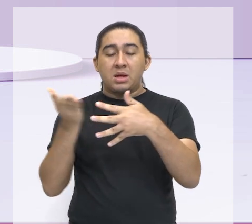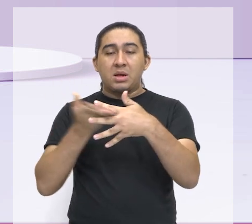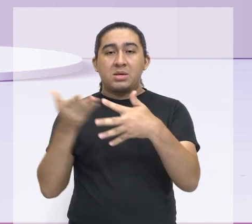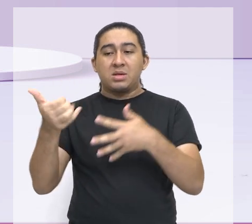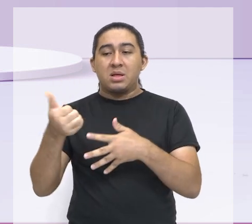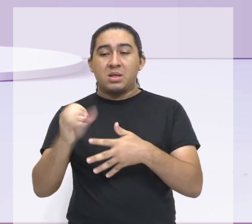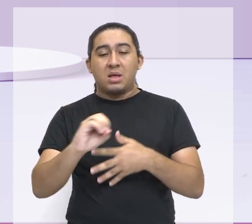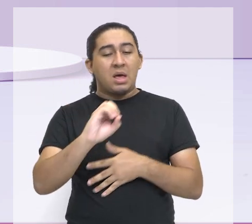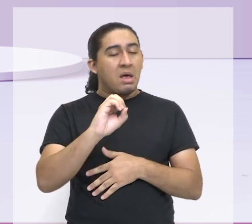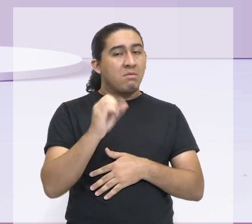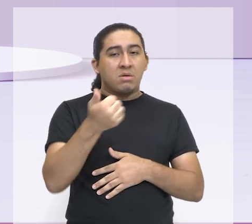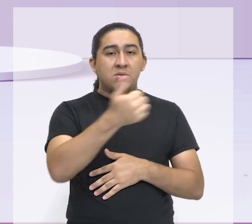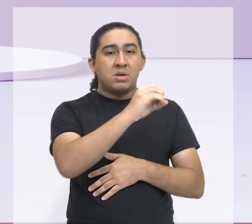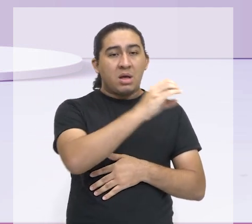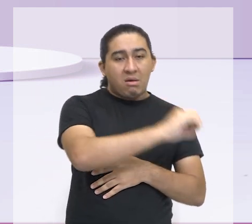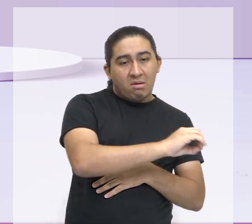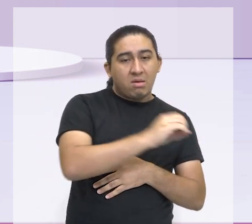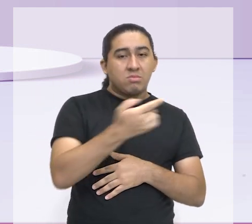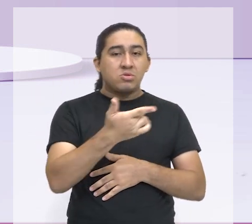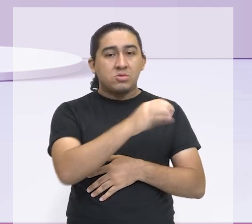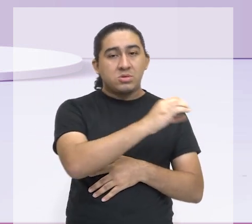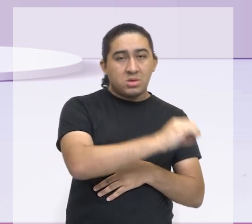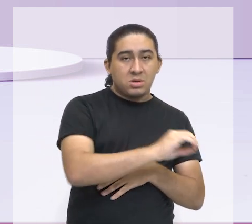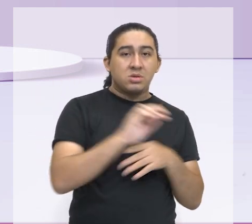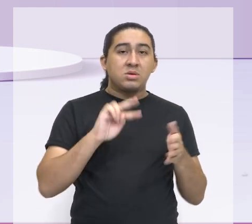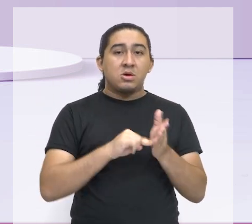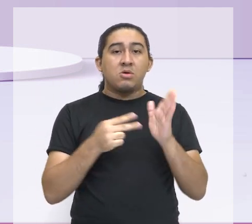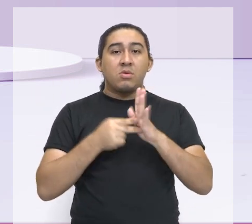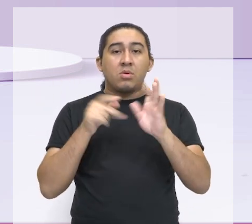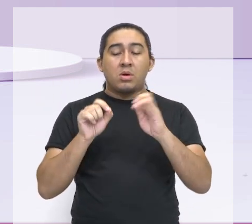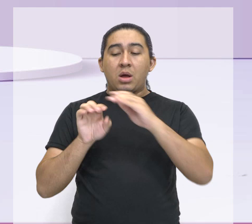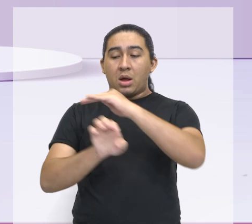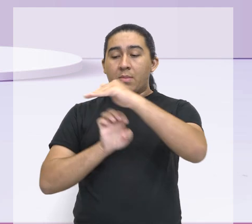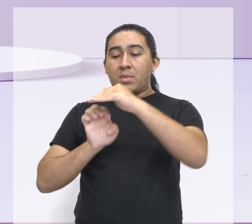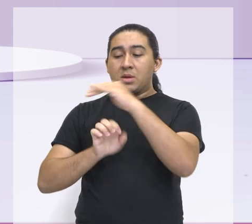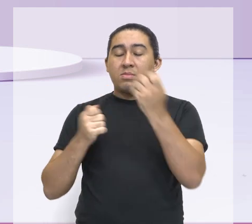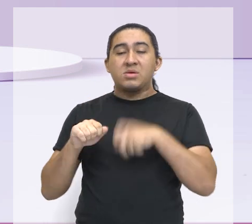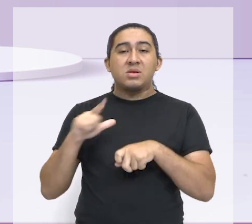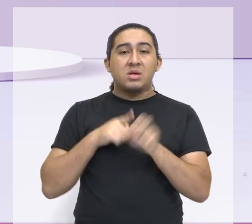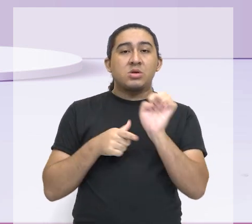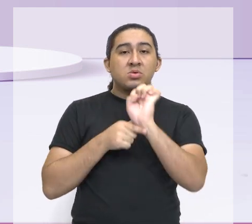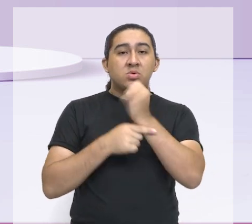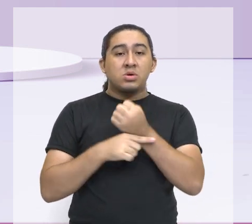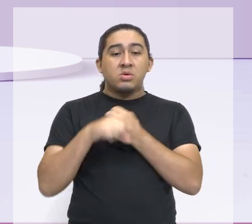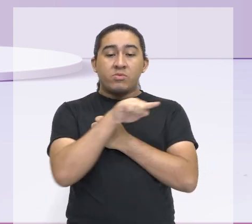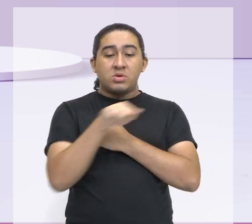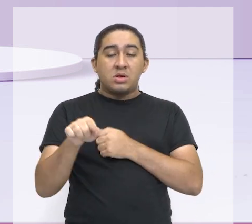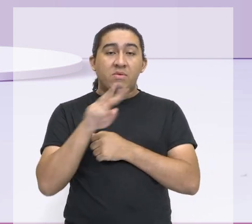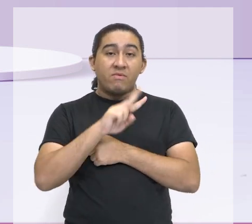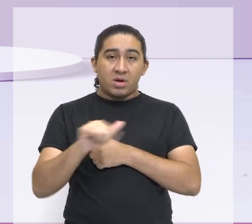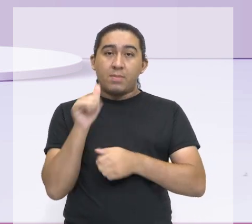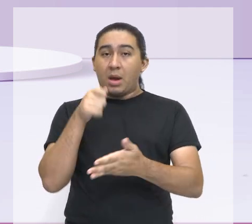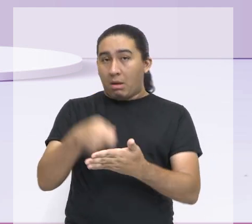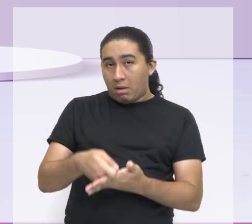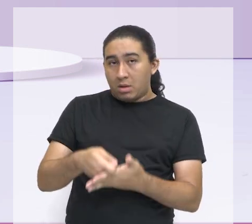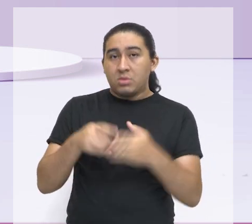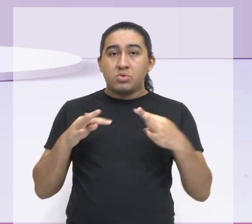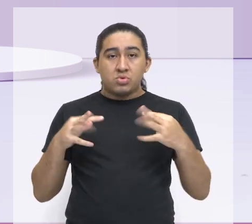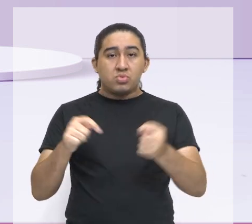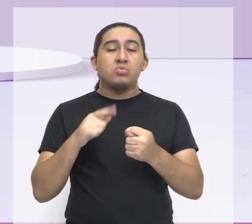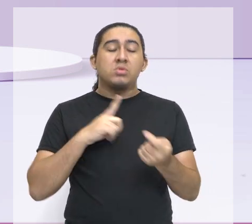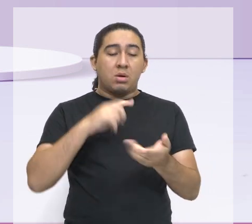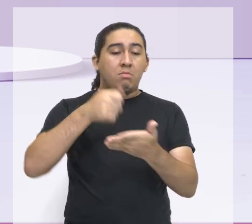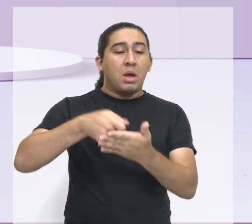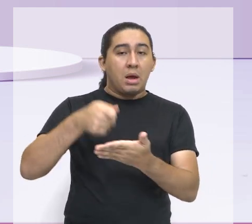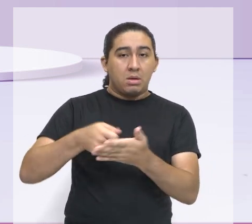vezes, aquela empresa, ela precisa ter garantia de que você vai estar seguro. Para ficar para